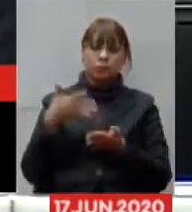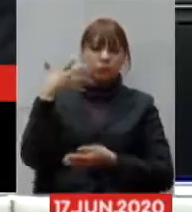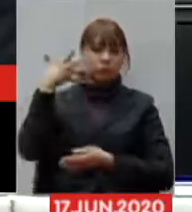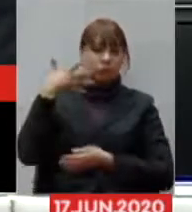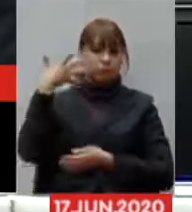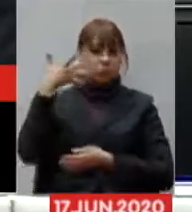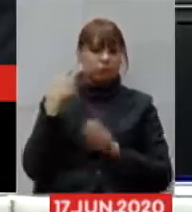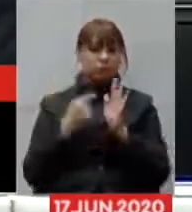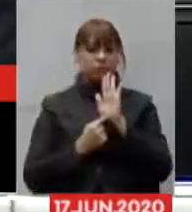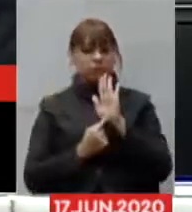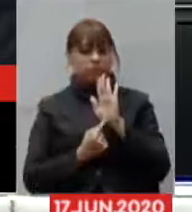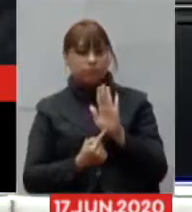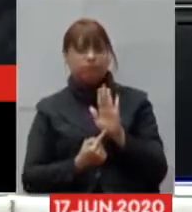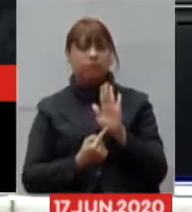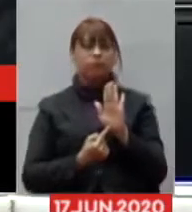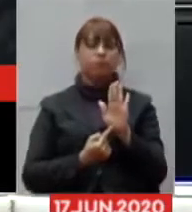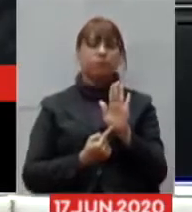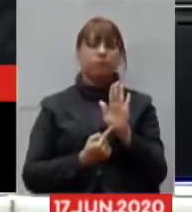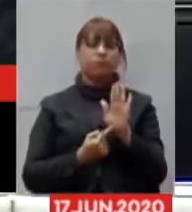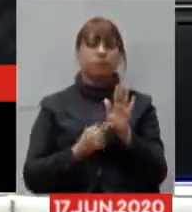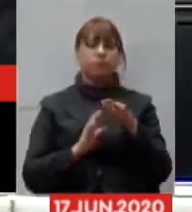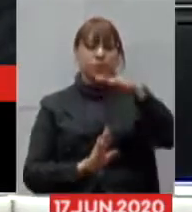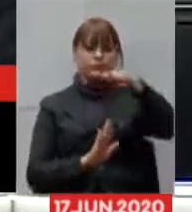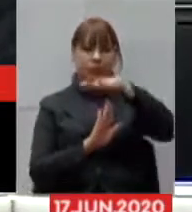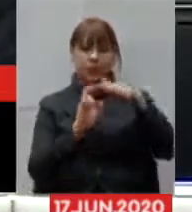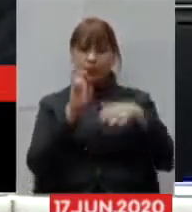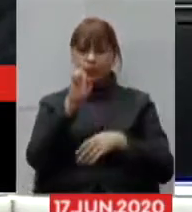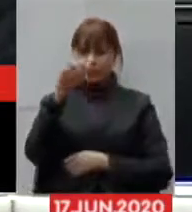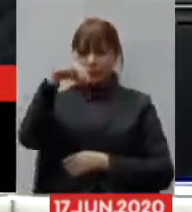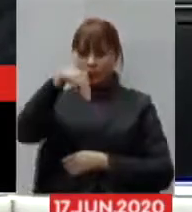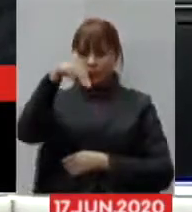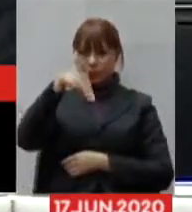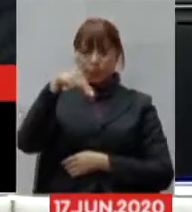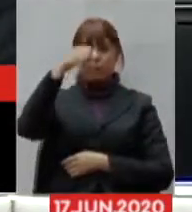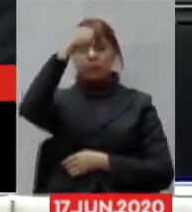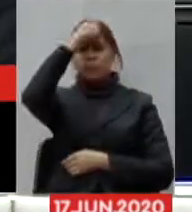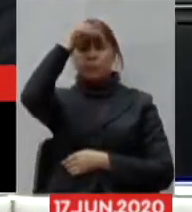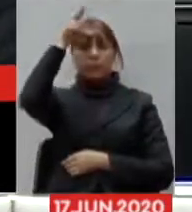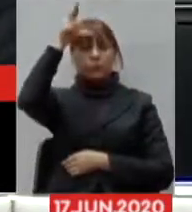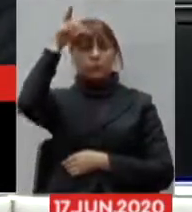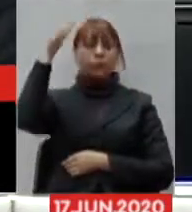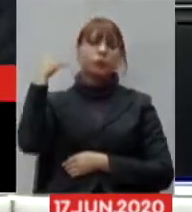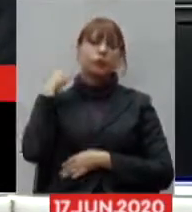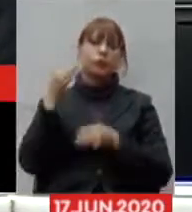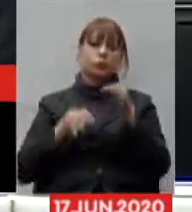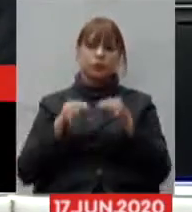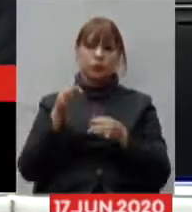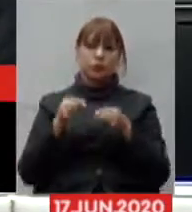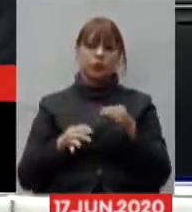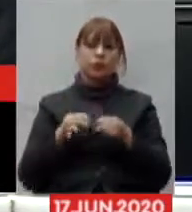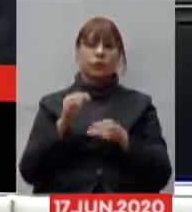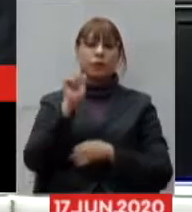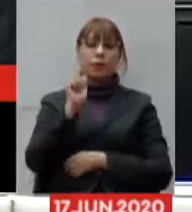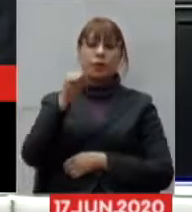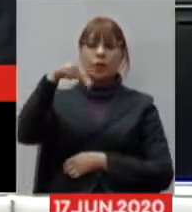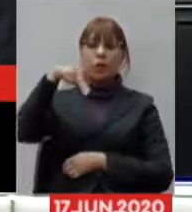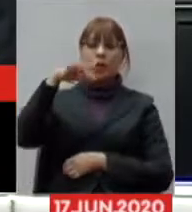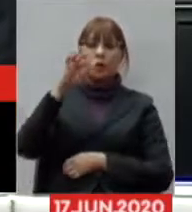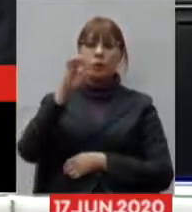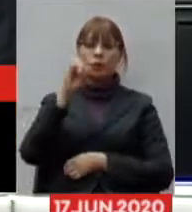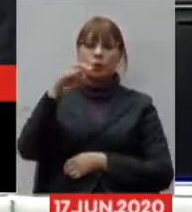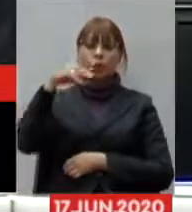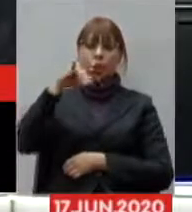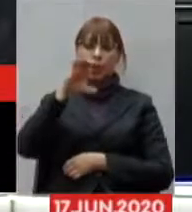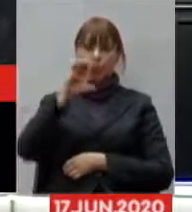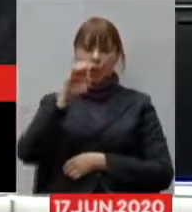e sua exposição, pelo paso de cinco minutos, o prefeito de Juiz de Fora, Antônio Carlos Guedes